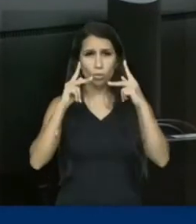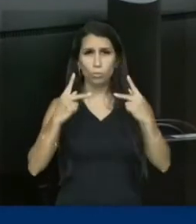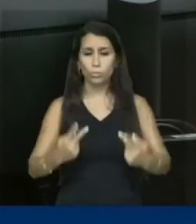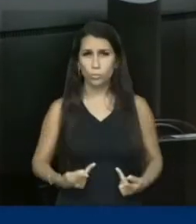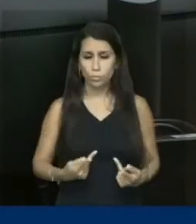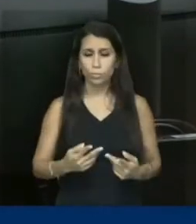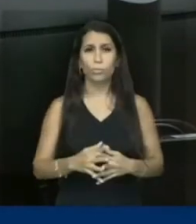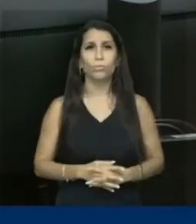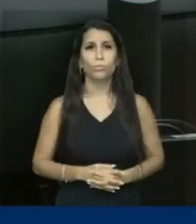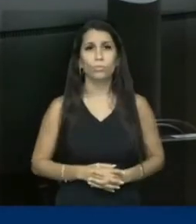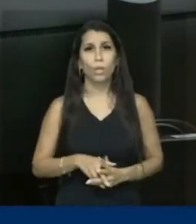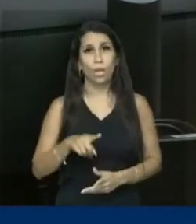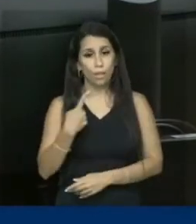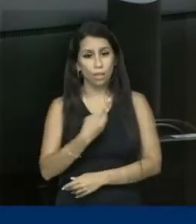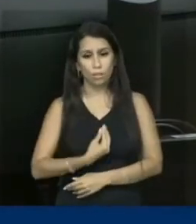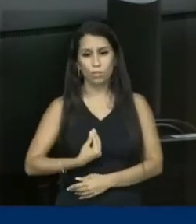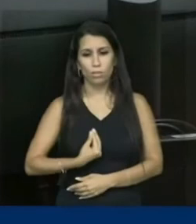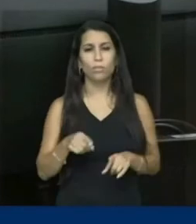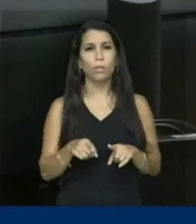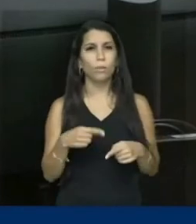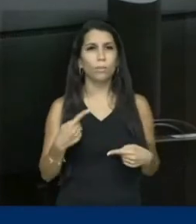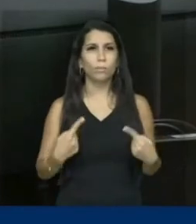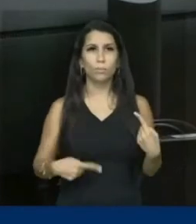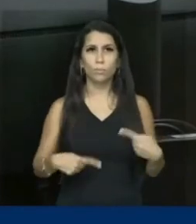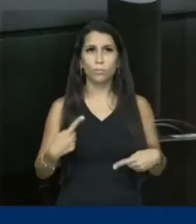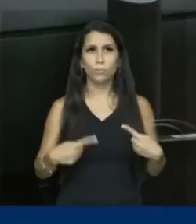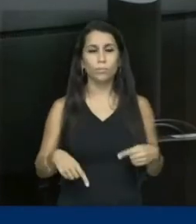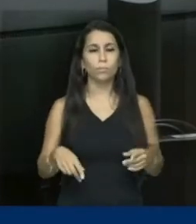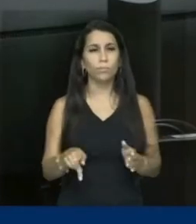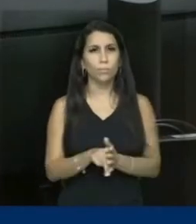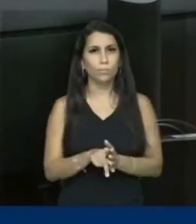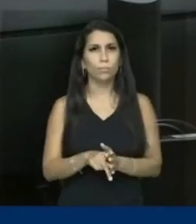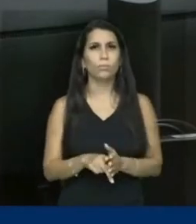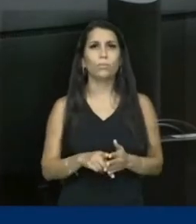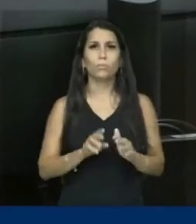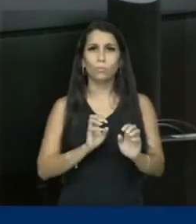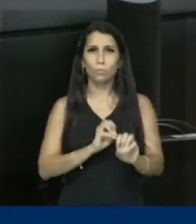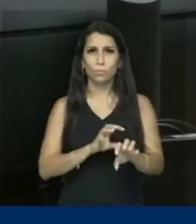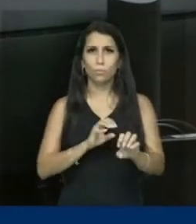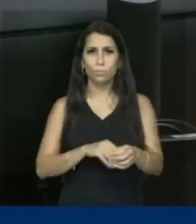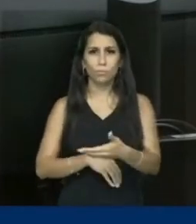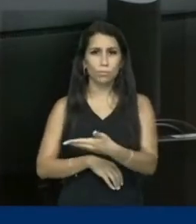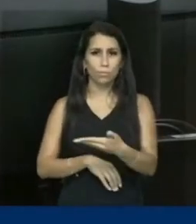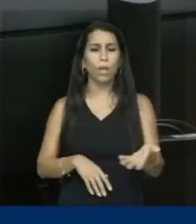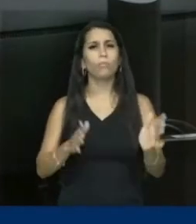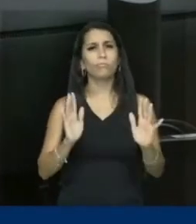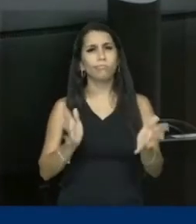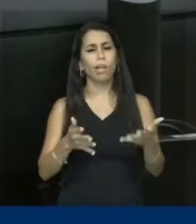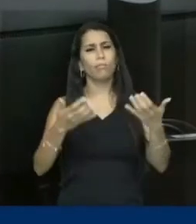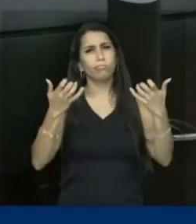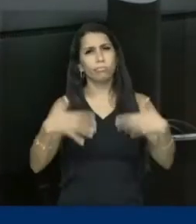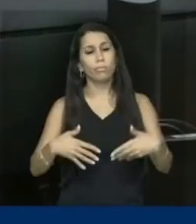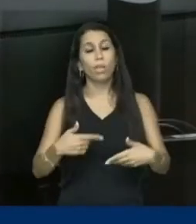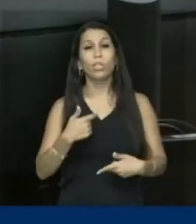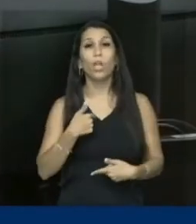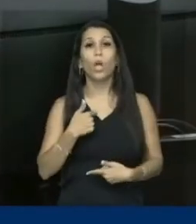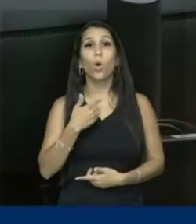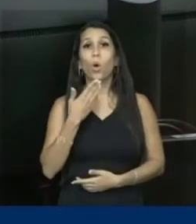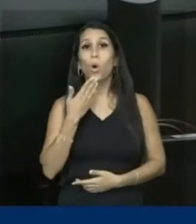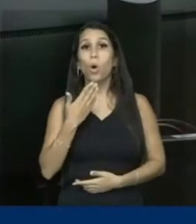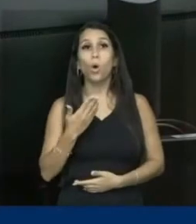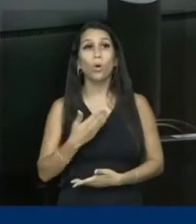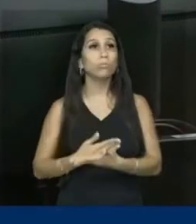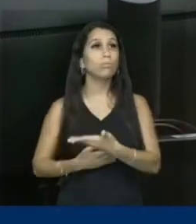vidas e na própria política de educação. Feitas estas considerações, eu gostaria de